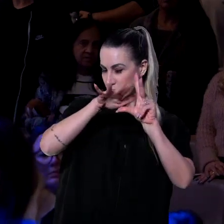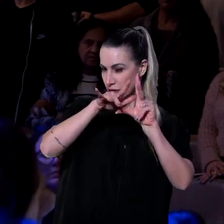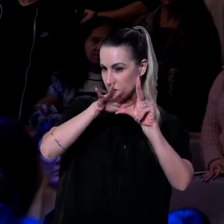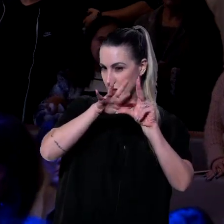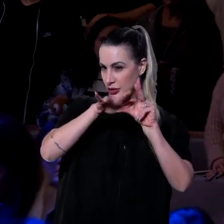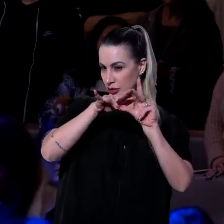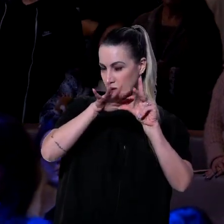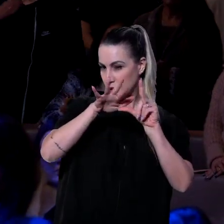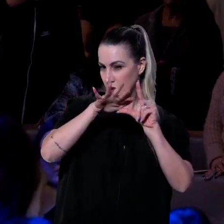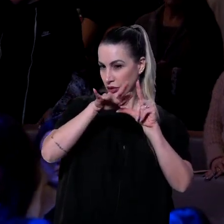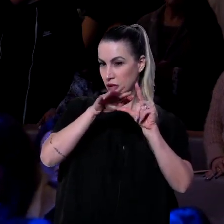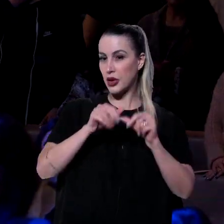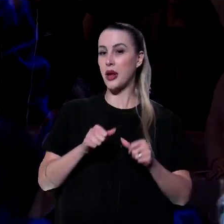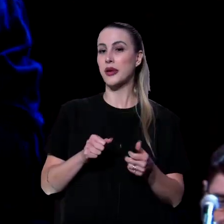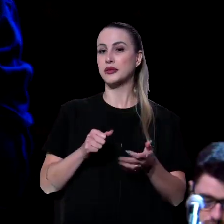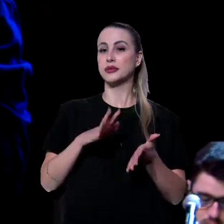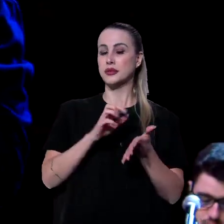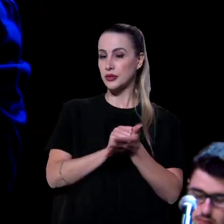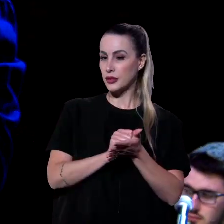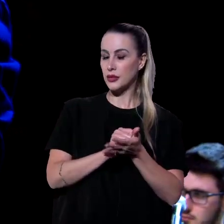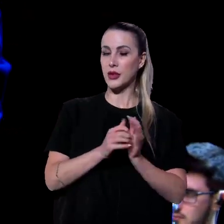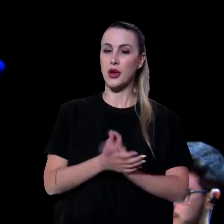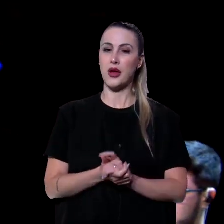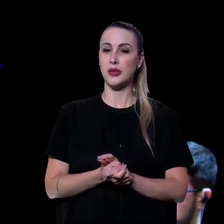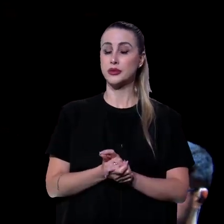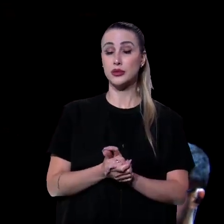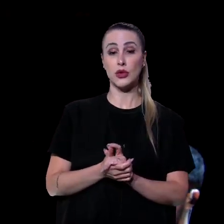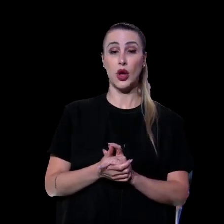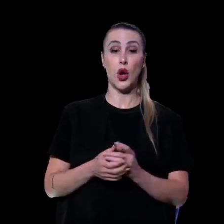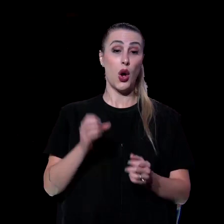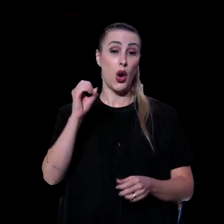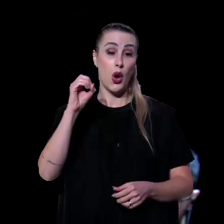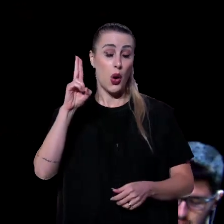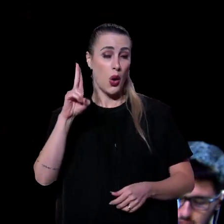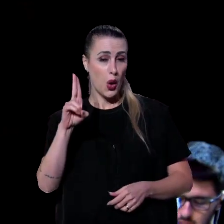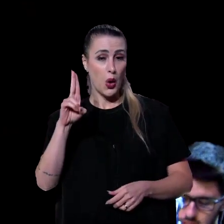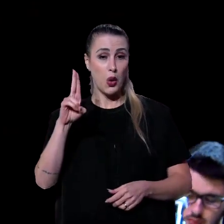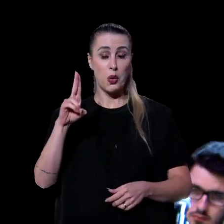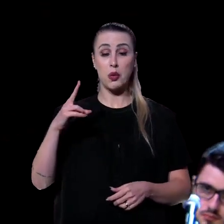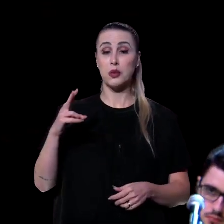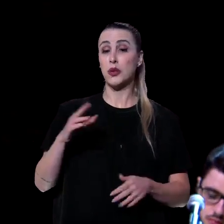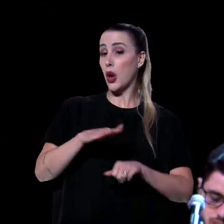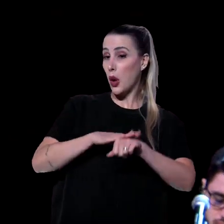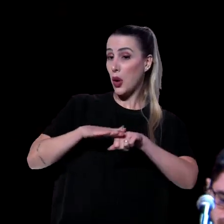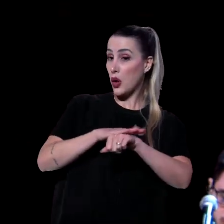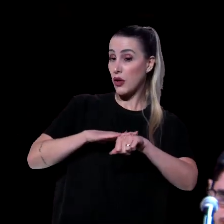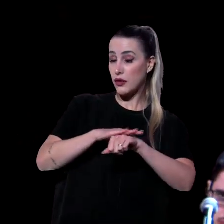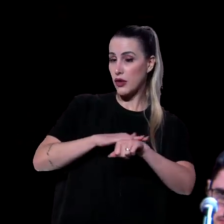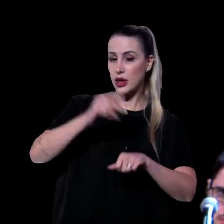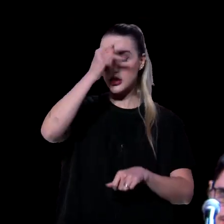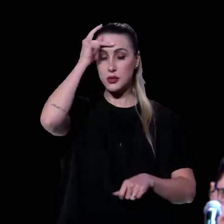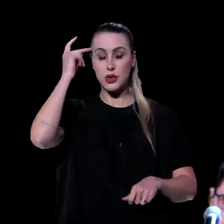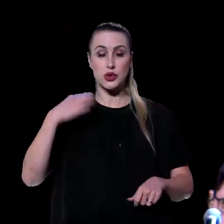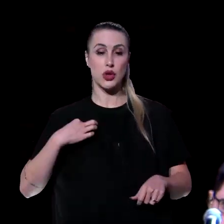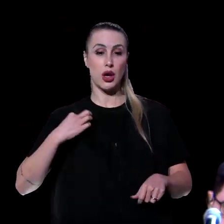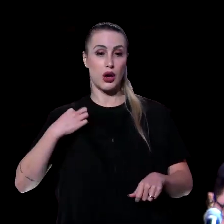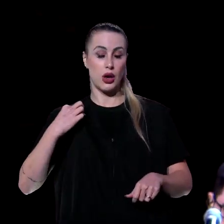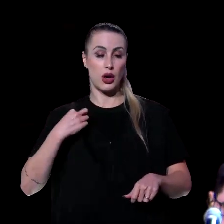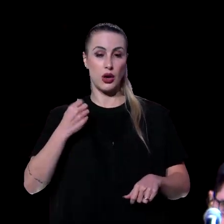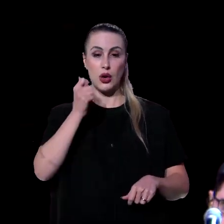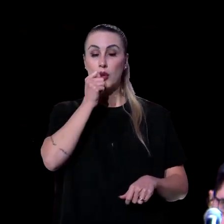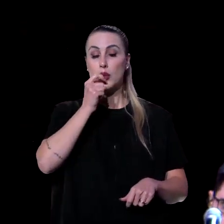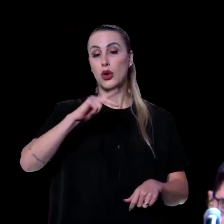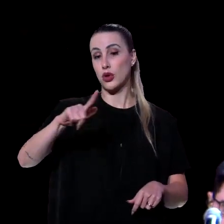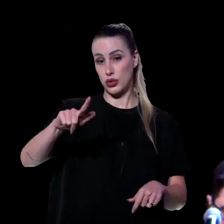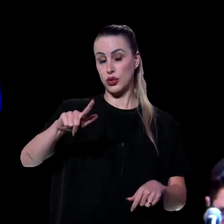compromisso com Jesus. Ou você pode falar com um dos nossos irmãos de colete azul aqui. Esperar mais um pouquinho e falar com um deles. Que eles vão te